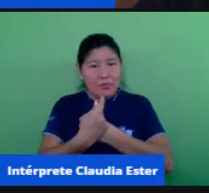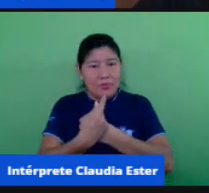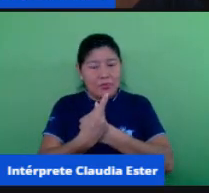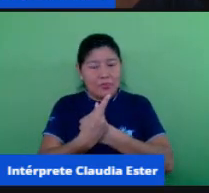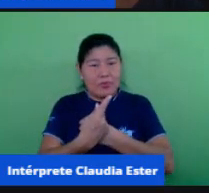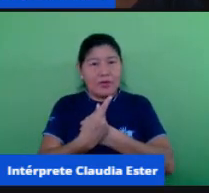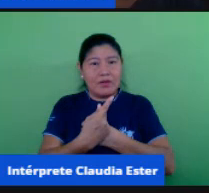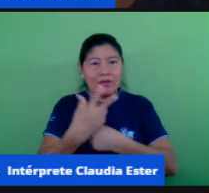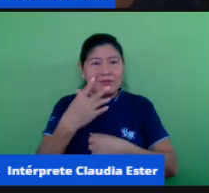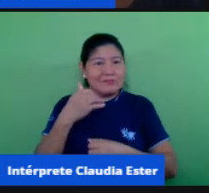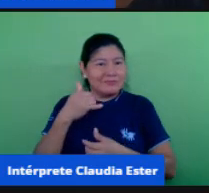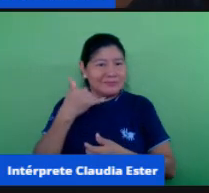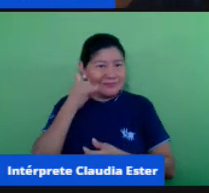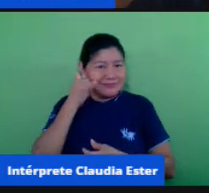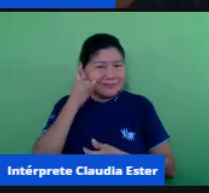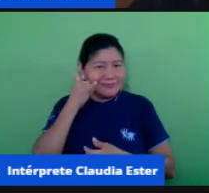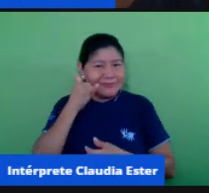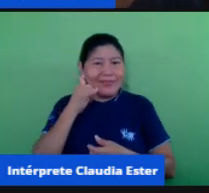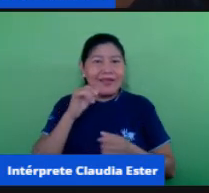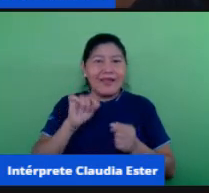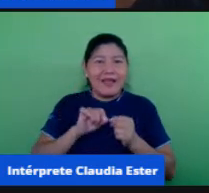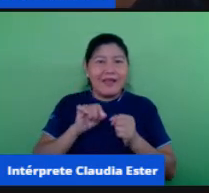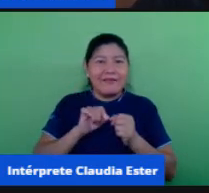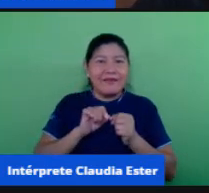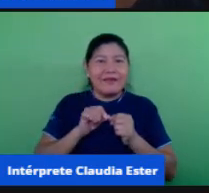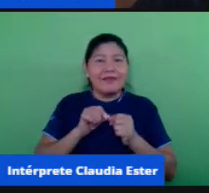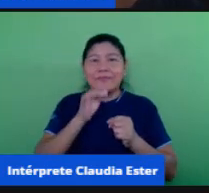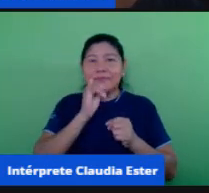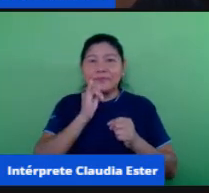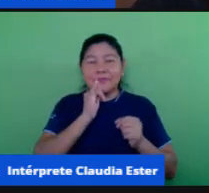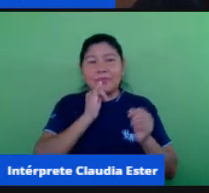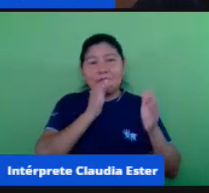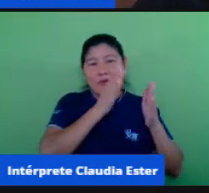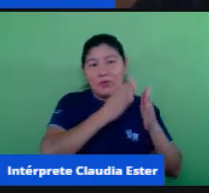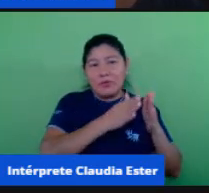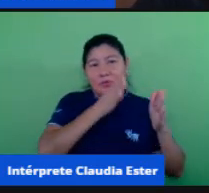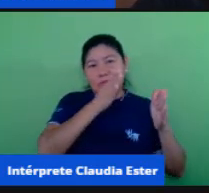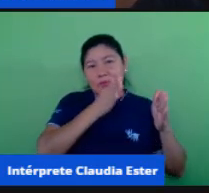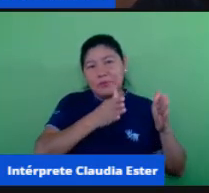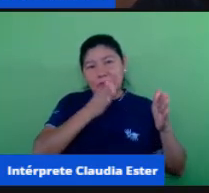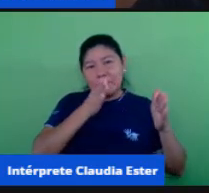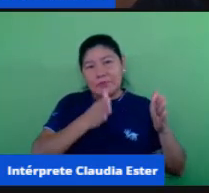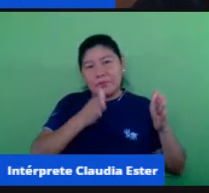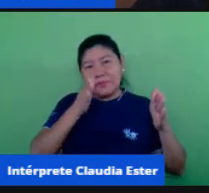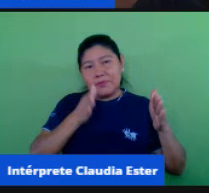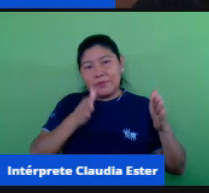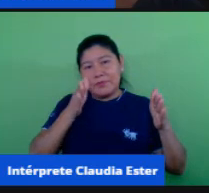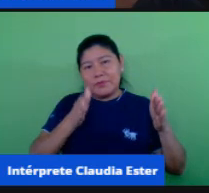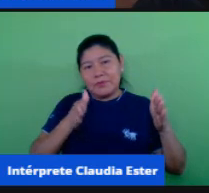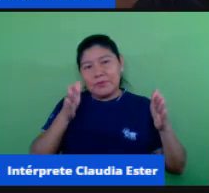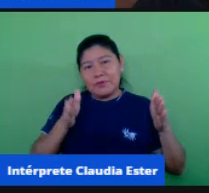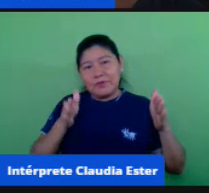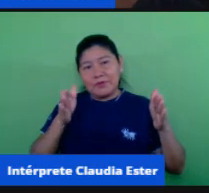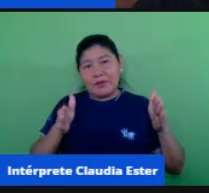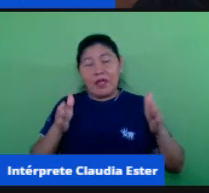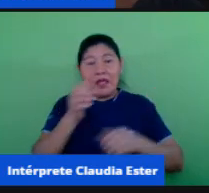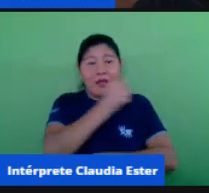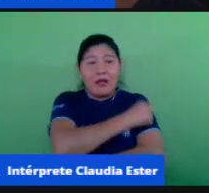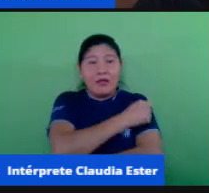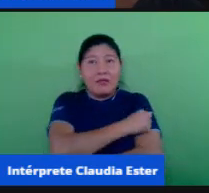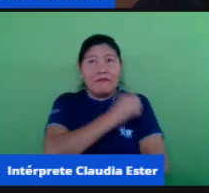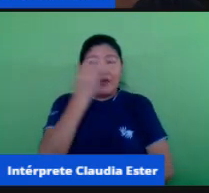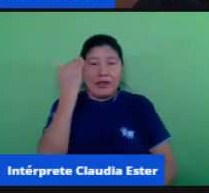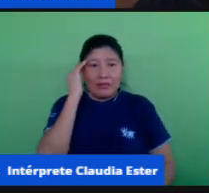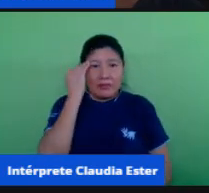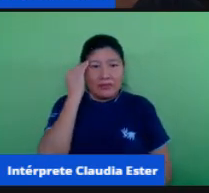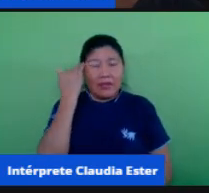o acesso de parte por parte vamos dizer assim para o aluno poder ter essa compreensão